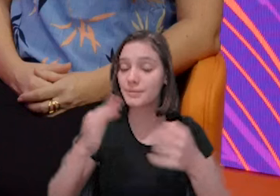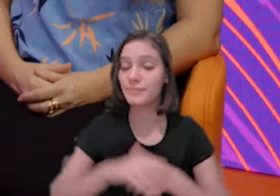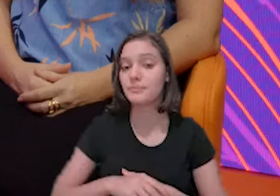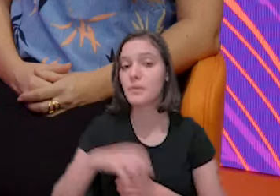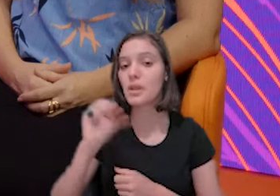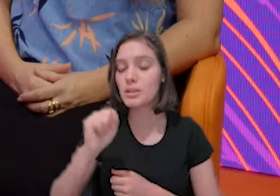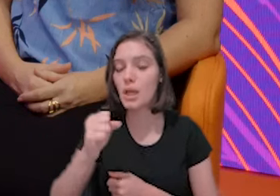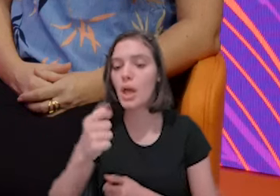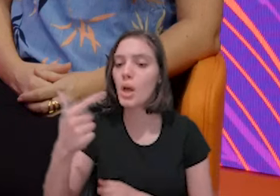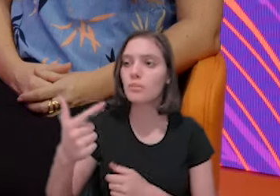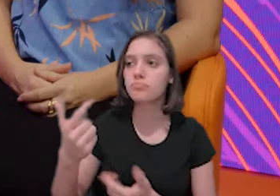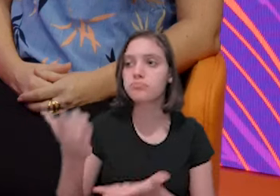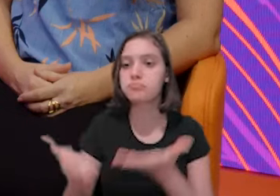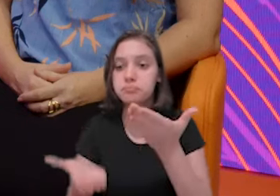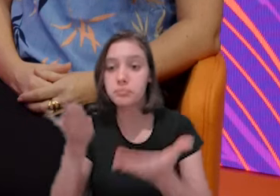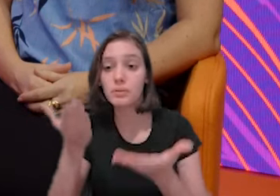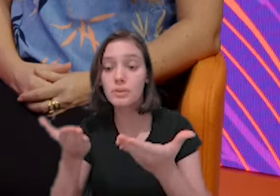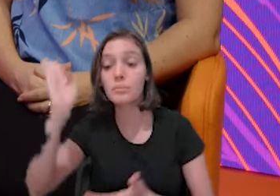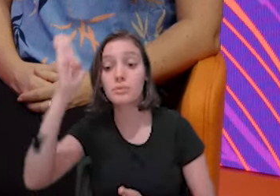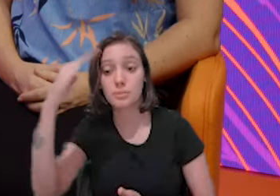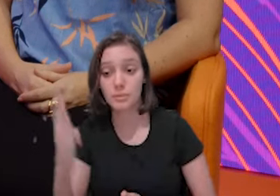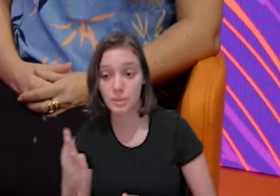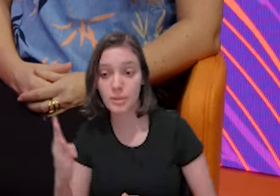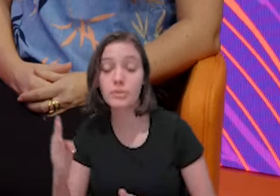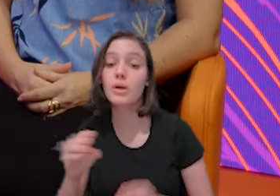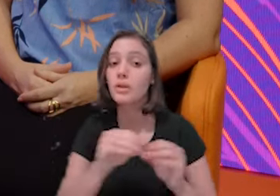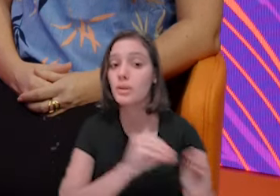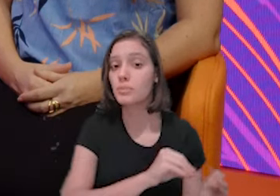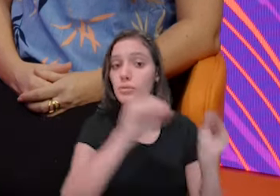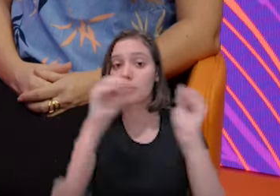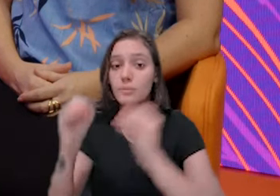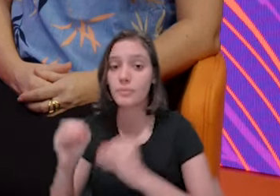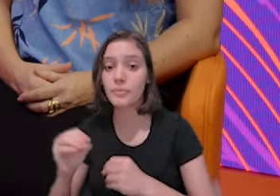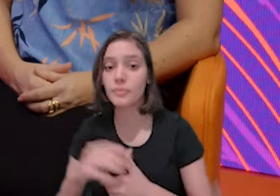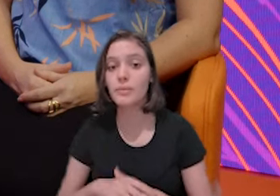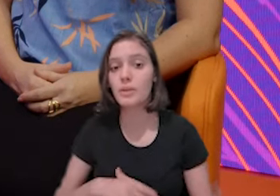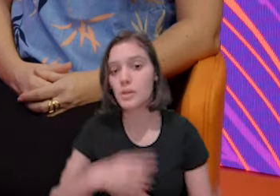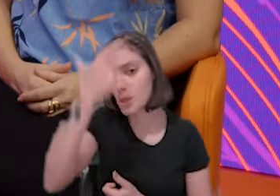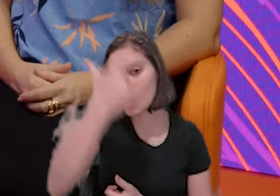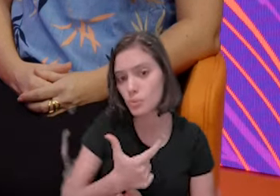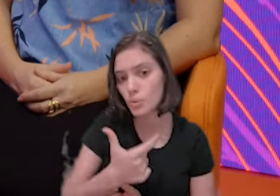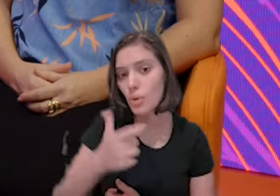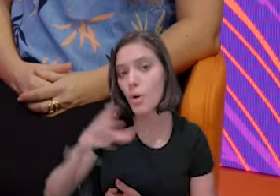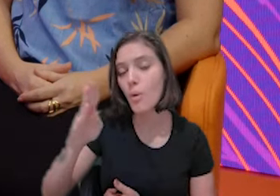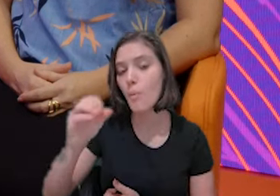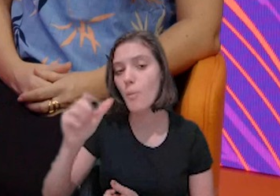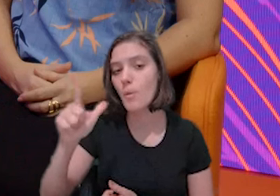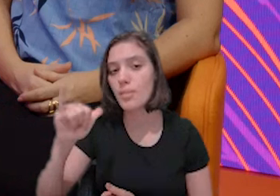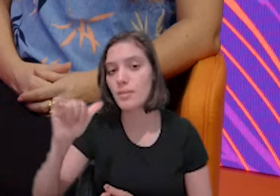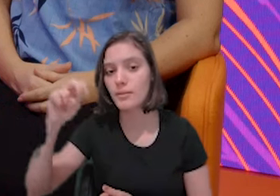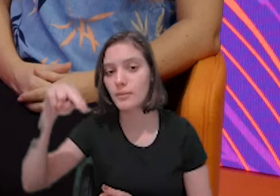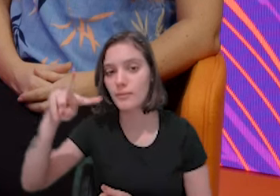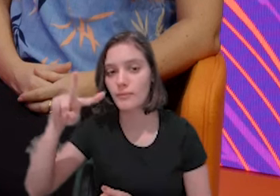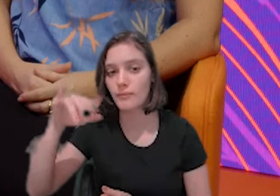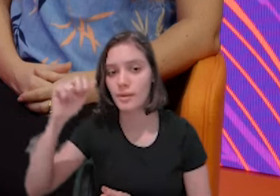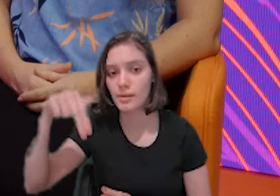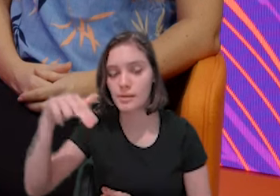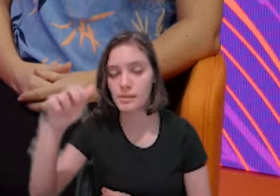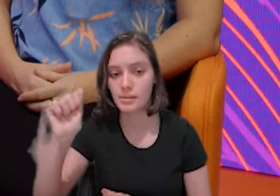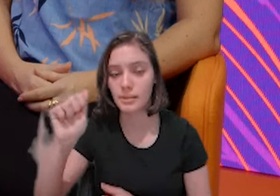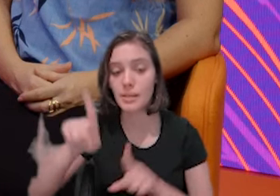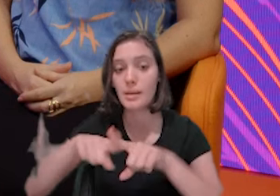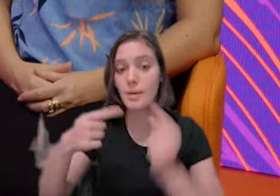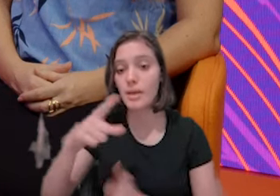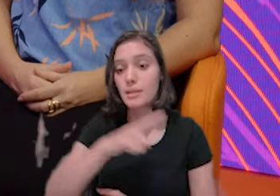nosso é boliviano. Eu sou boliviana, mas tem o haitiano, o ecuatoriano lá, então temos uma